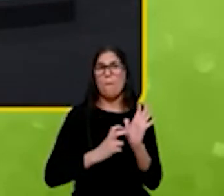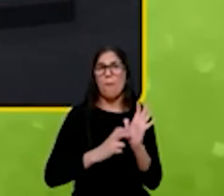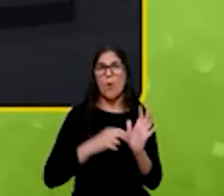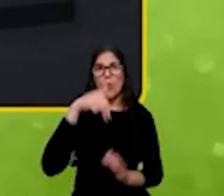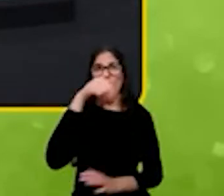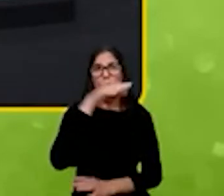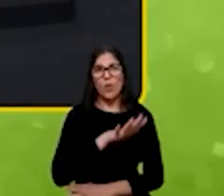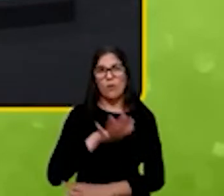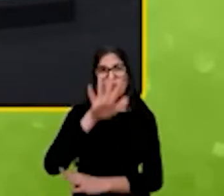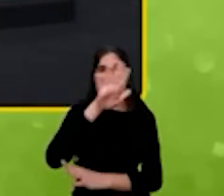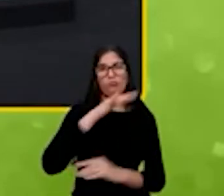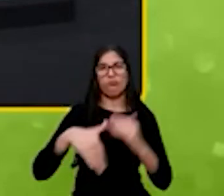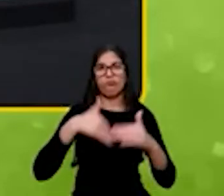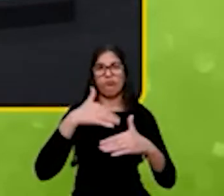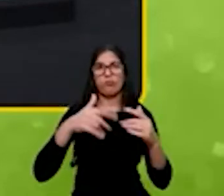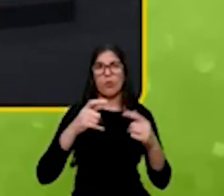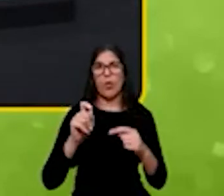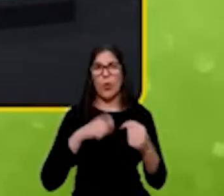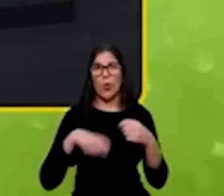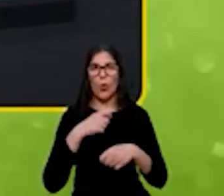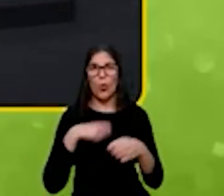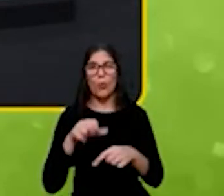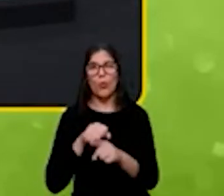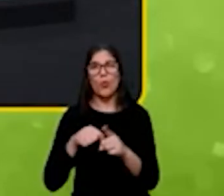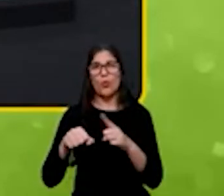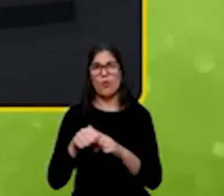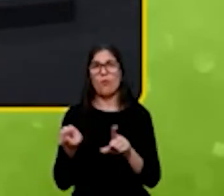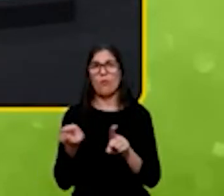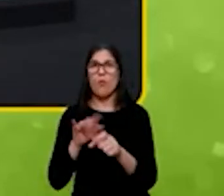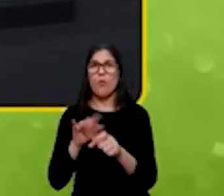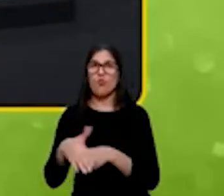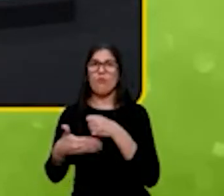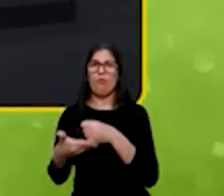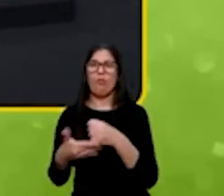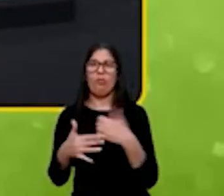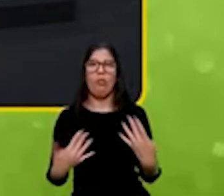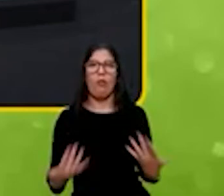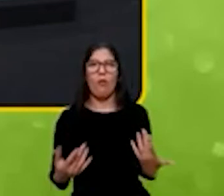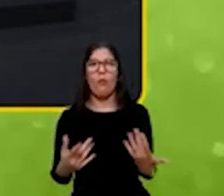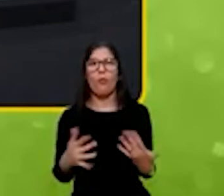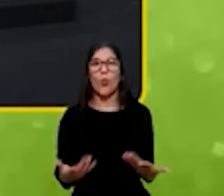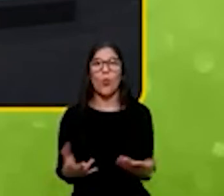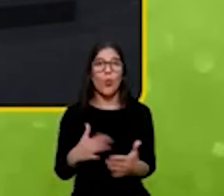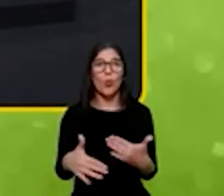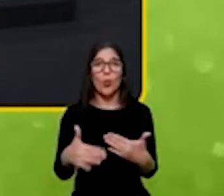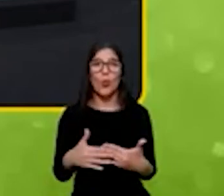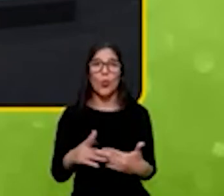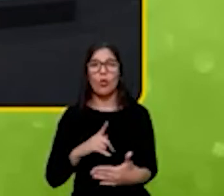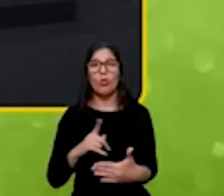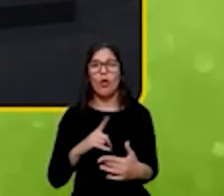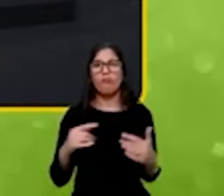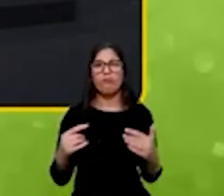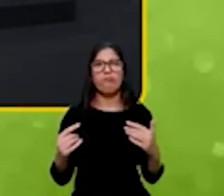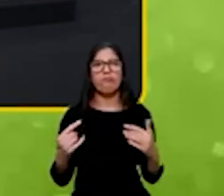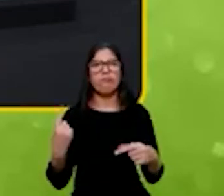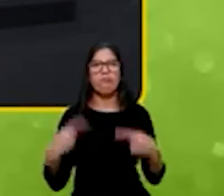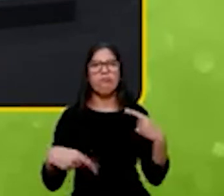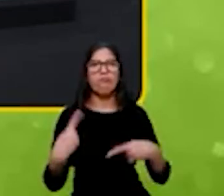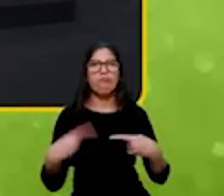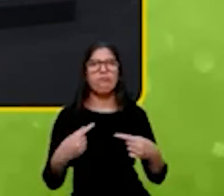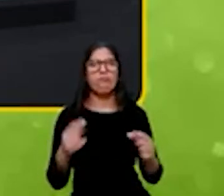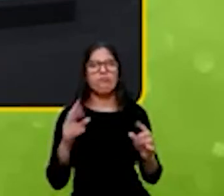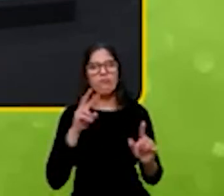Econômico Social e Sustentável então tudo converge para essa visão